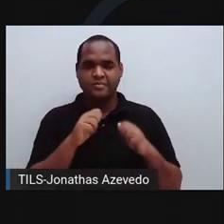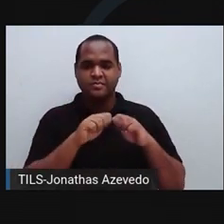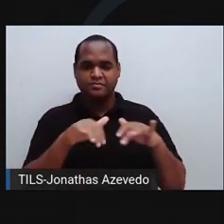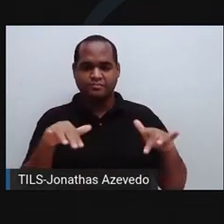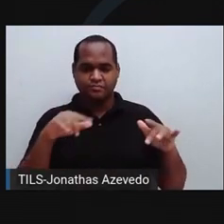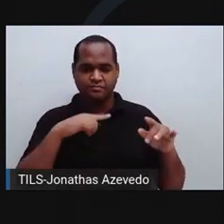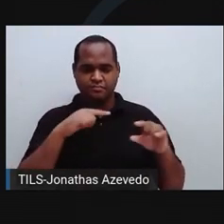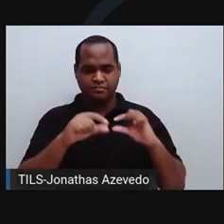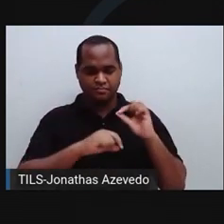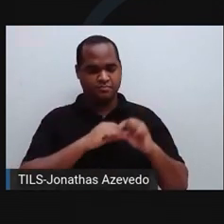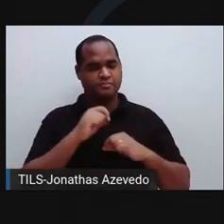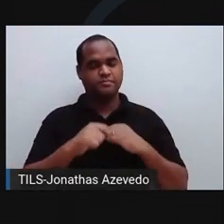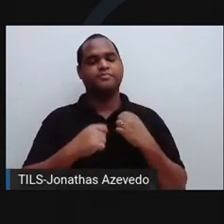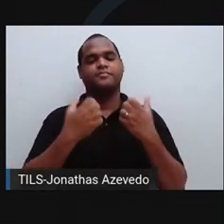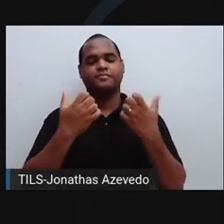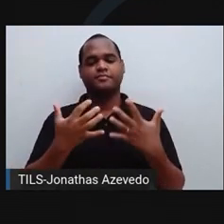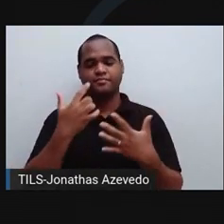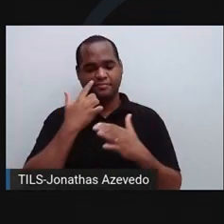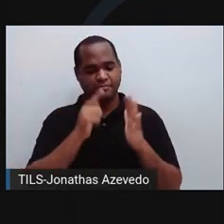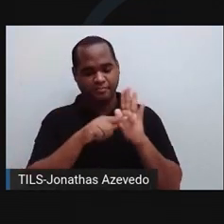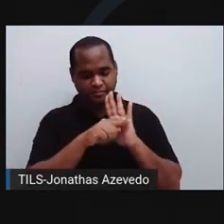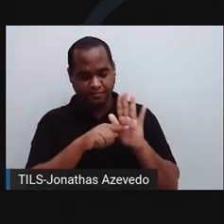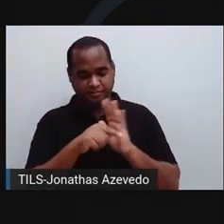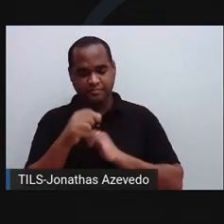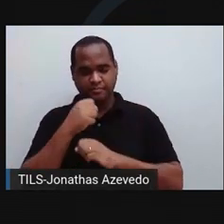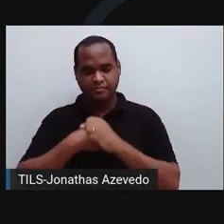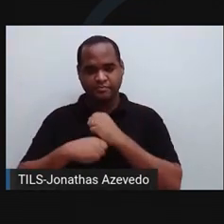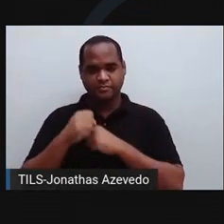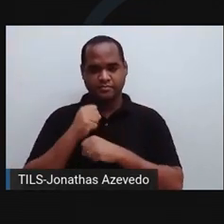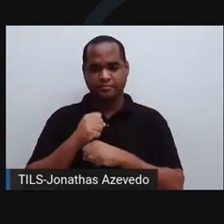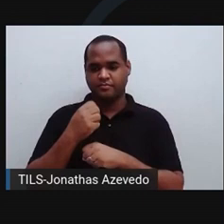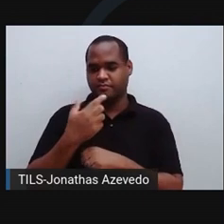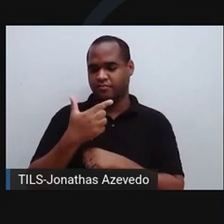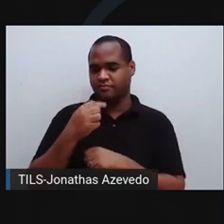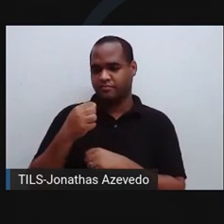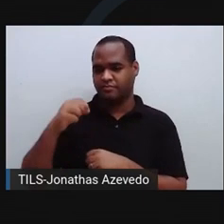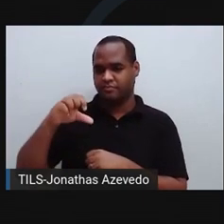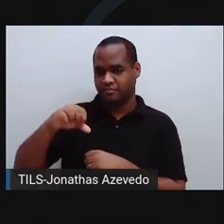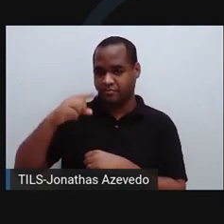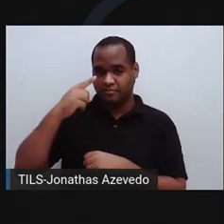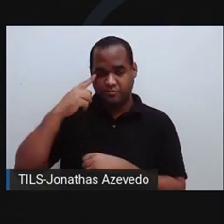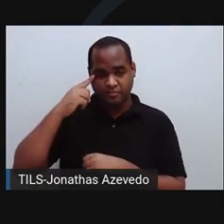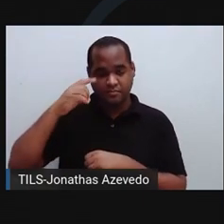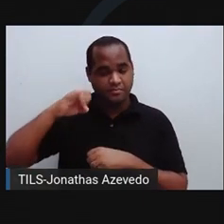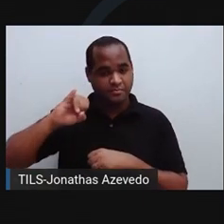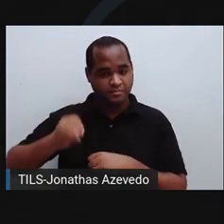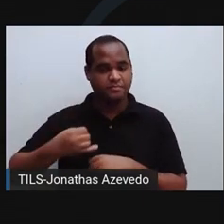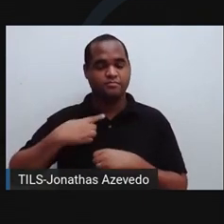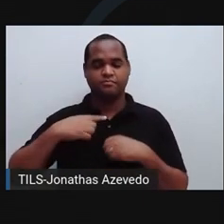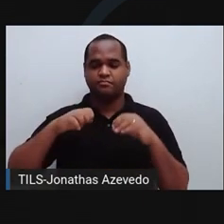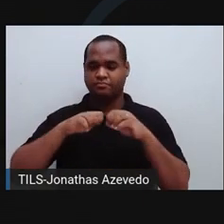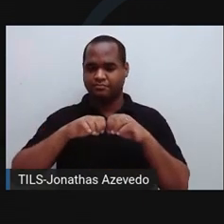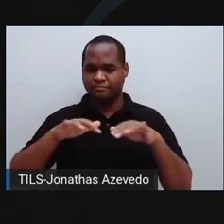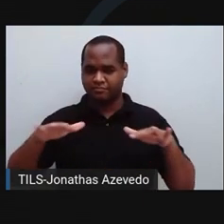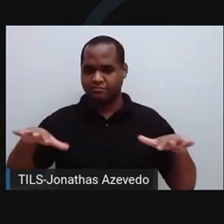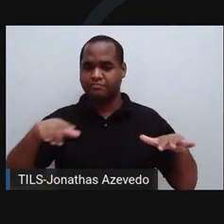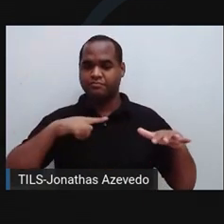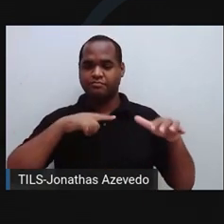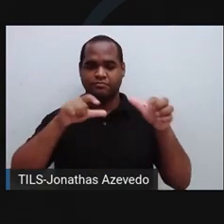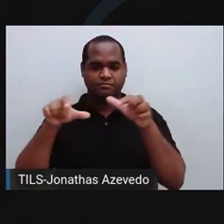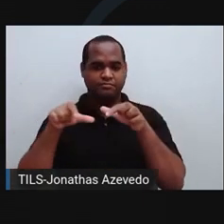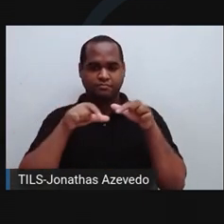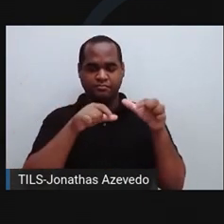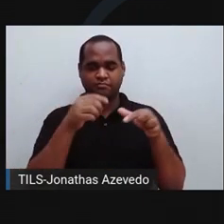Ele foi identificado pela primeira vez em 2009 no canal auditivo de uma paciente no Japão. E desde então, já houve casos identificados em mais de 30